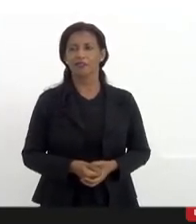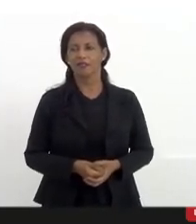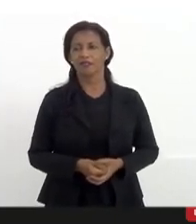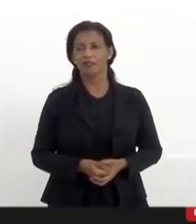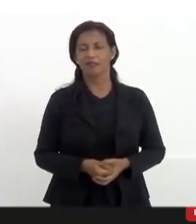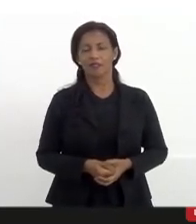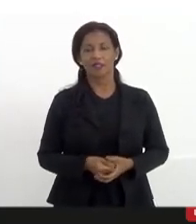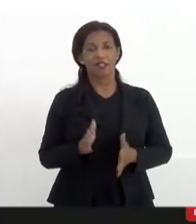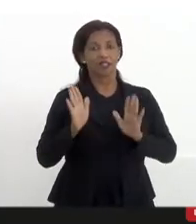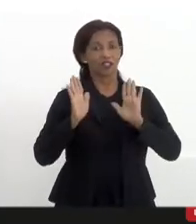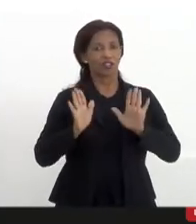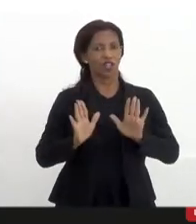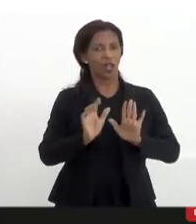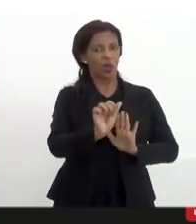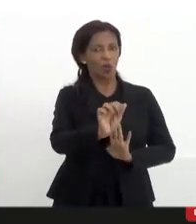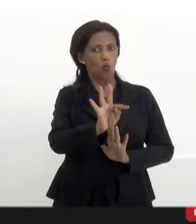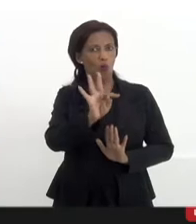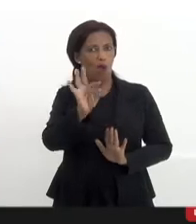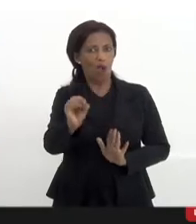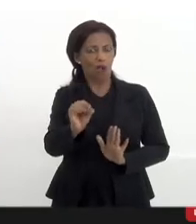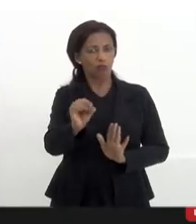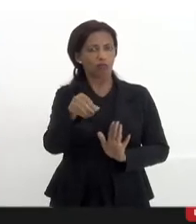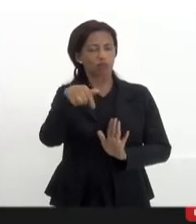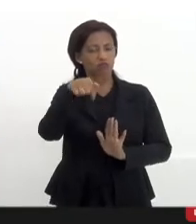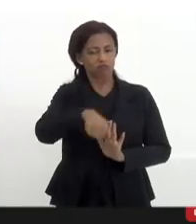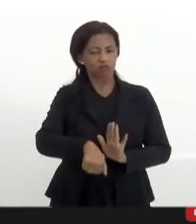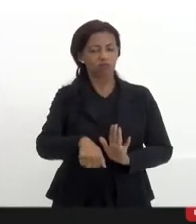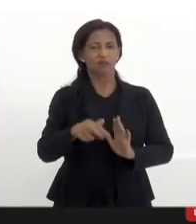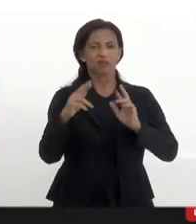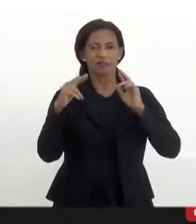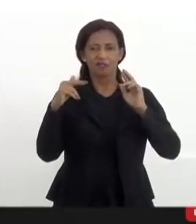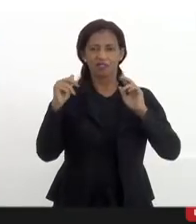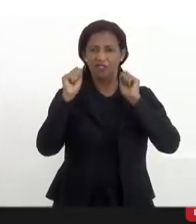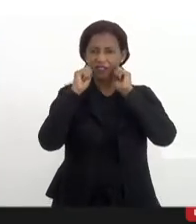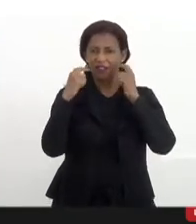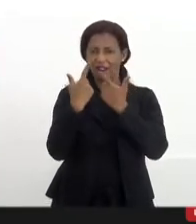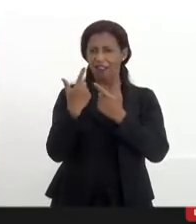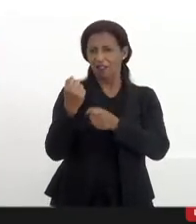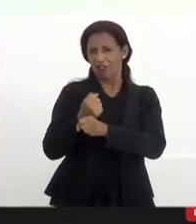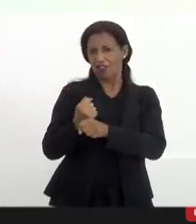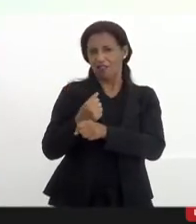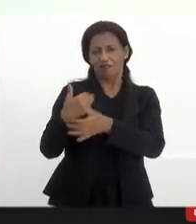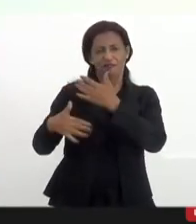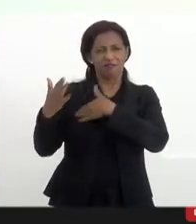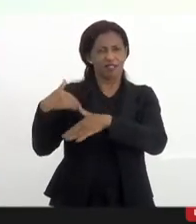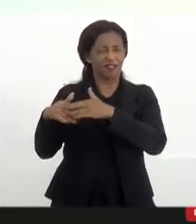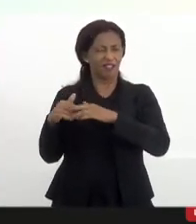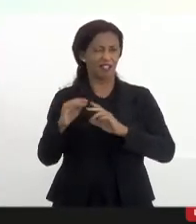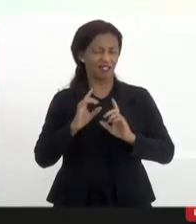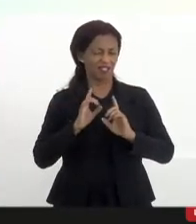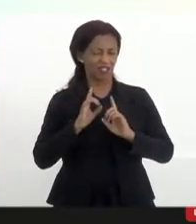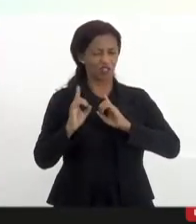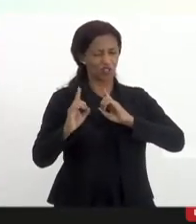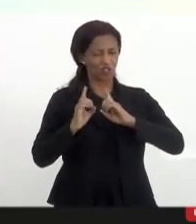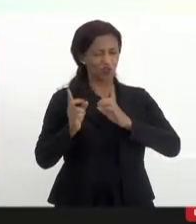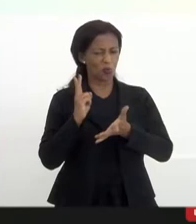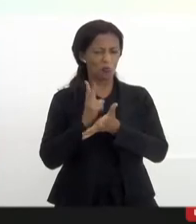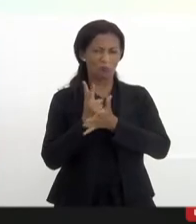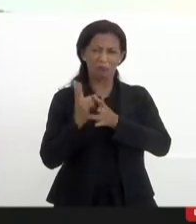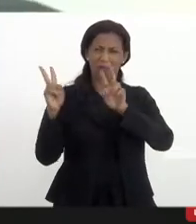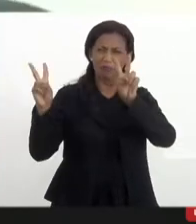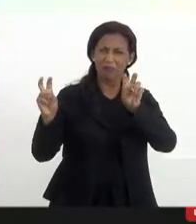um ato como esse aí na LERJ, há alguns anos atrás, em que a gente discutia o mesmo assunto.